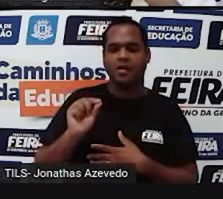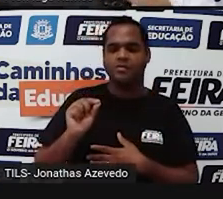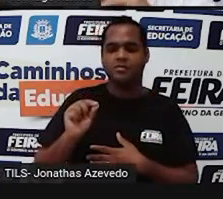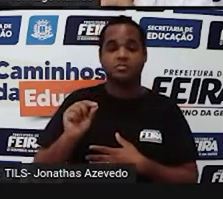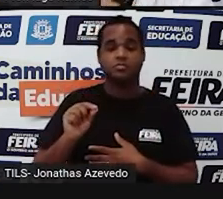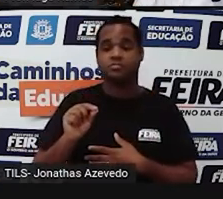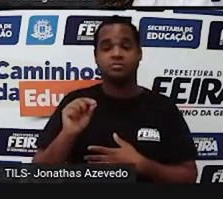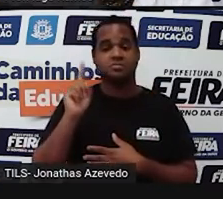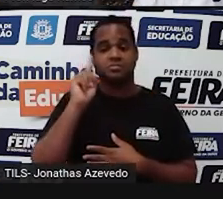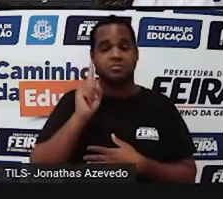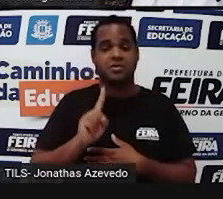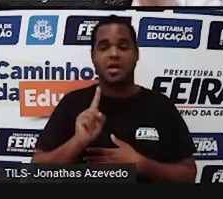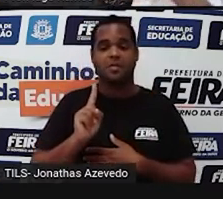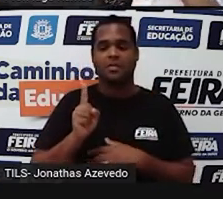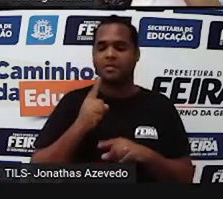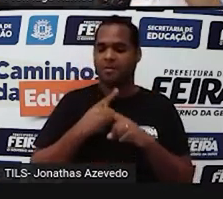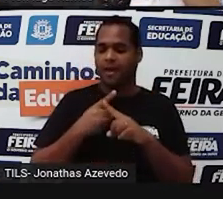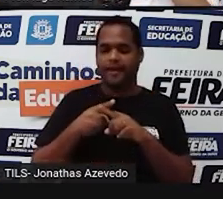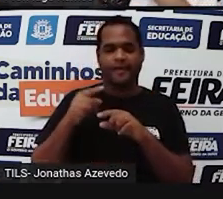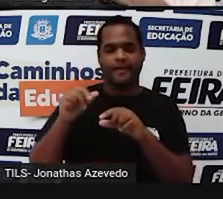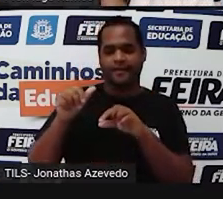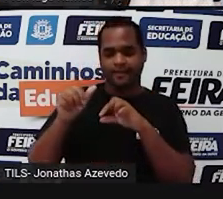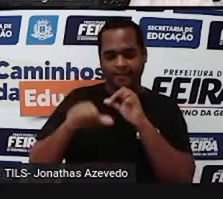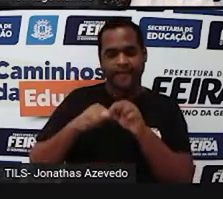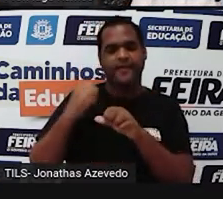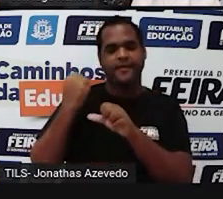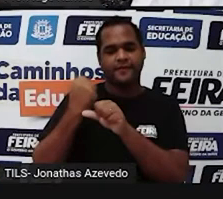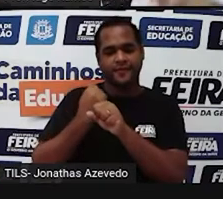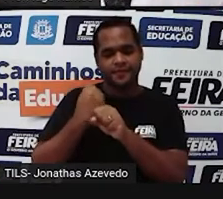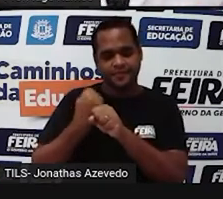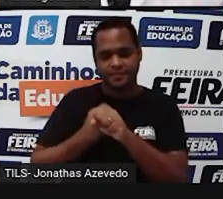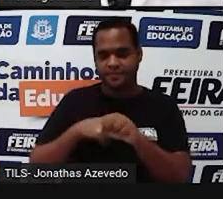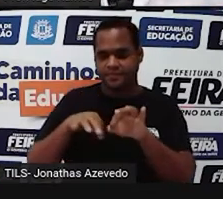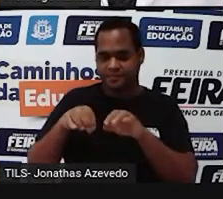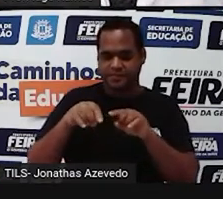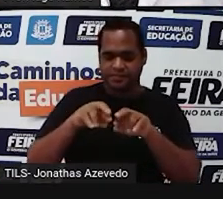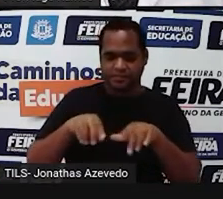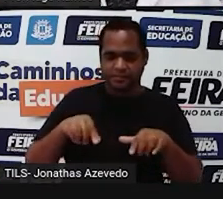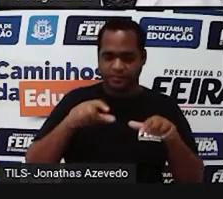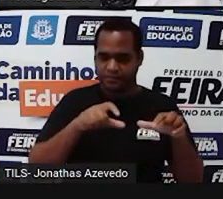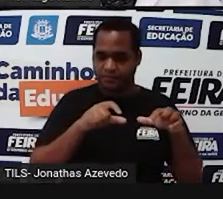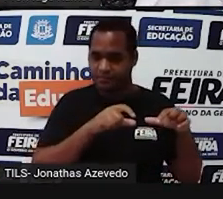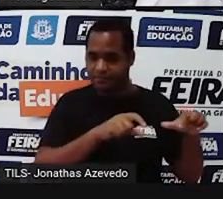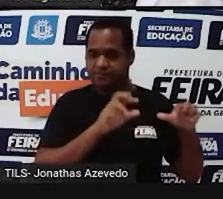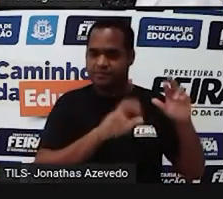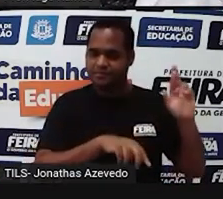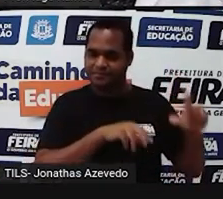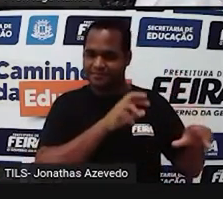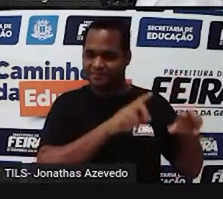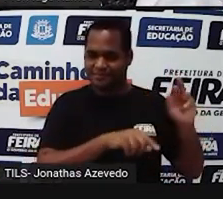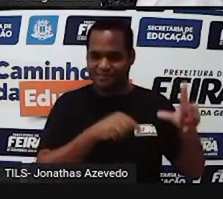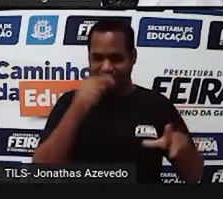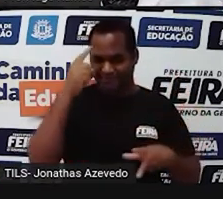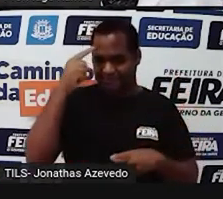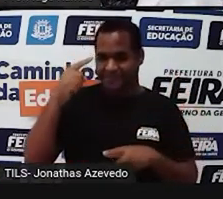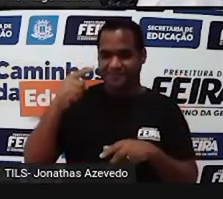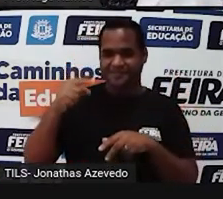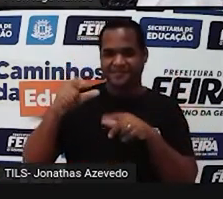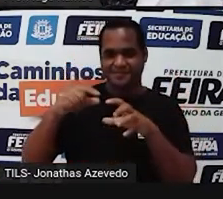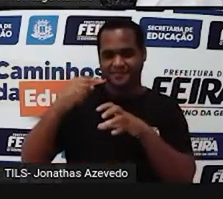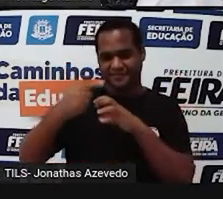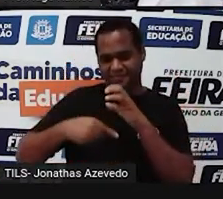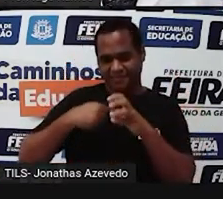ela foi sendo construída em tópicos diferentes, em lugares diferentes do planeta,